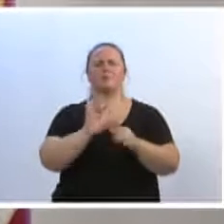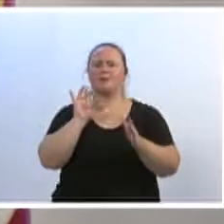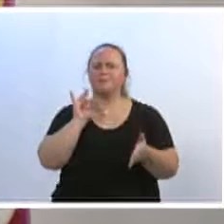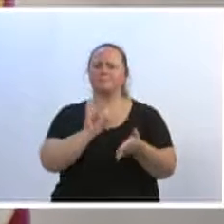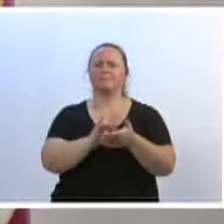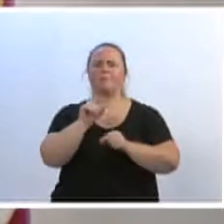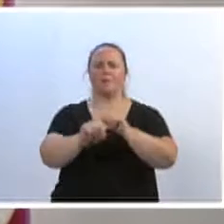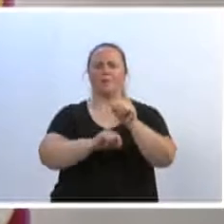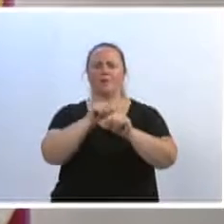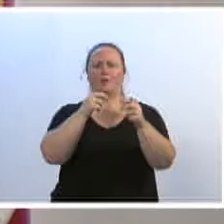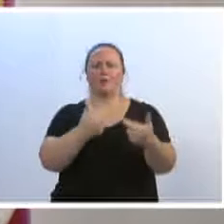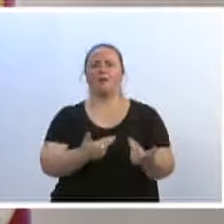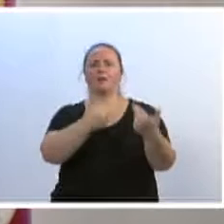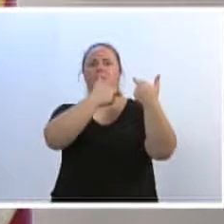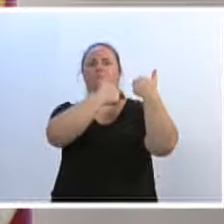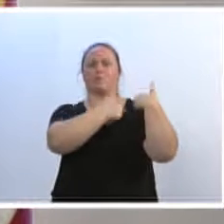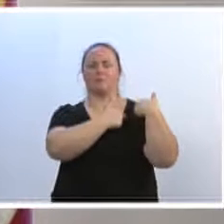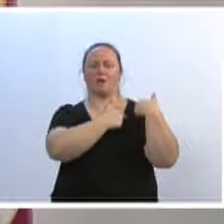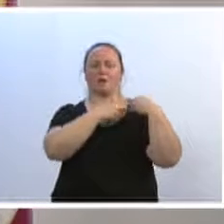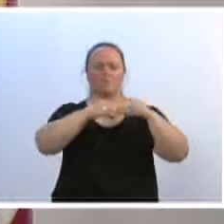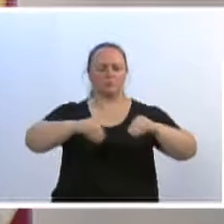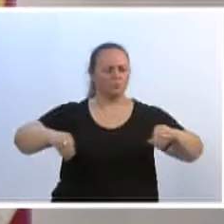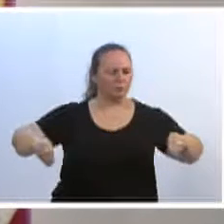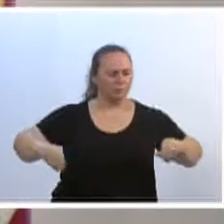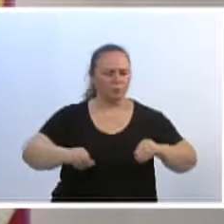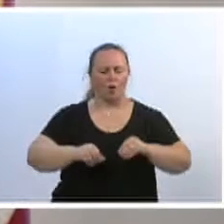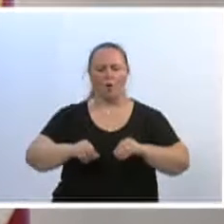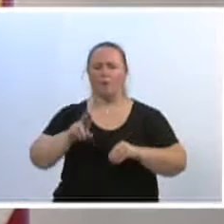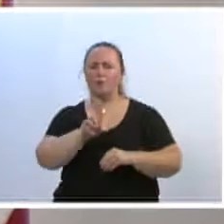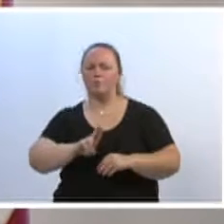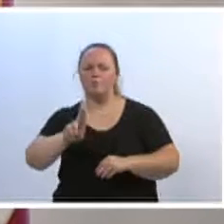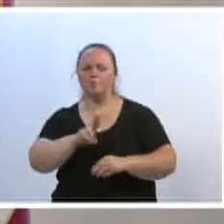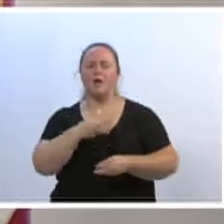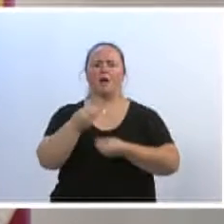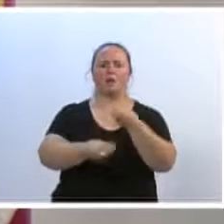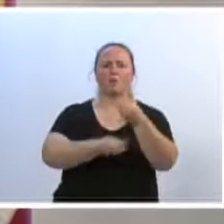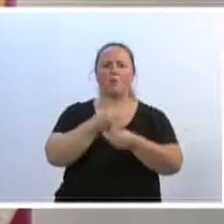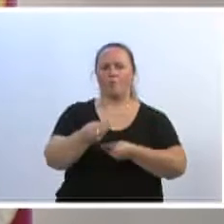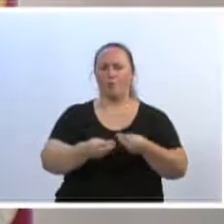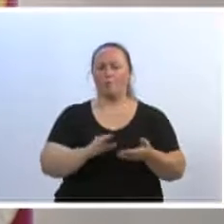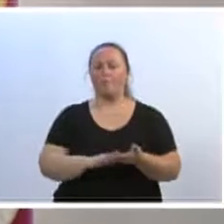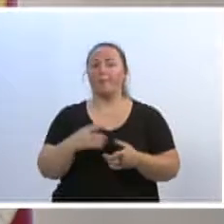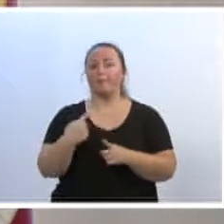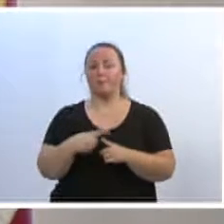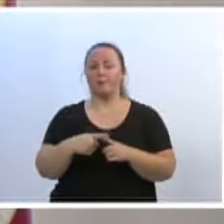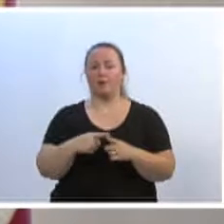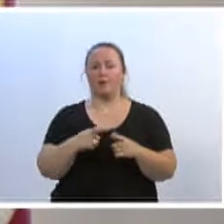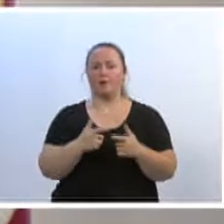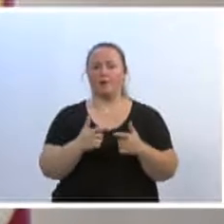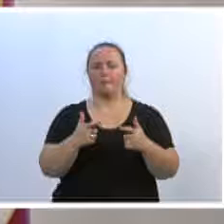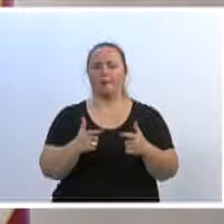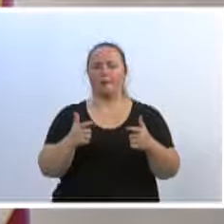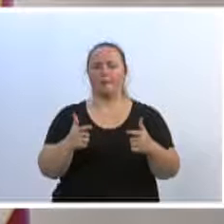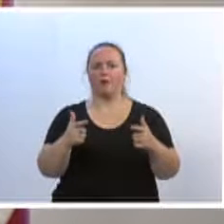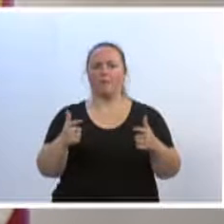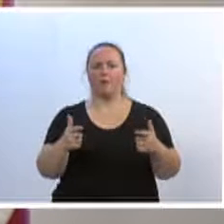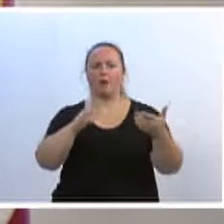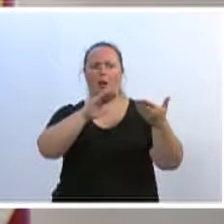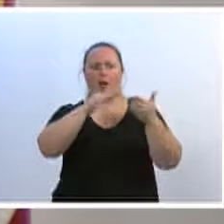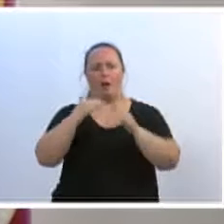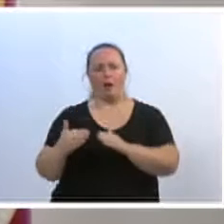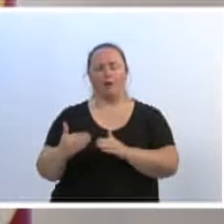ocupação responsável do solo. A ocupação, o crescimento desordenado é um problema na nossa cidade, nós temos